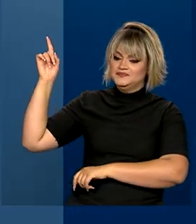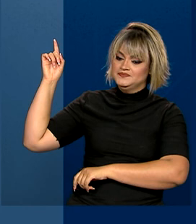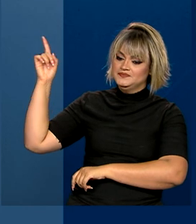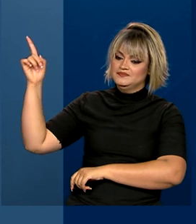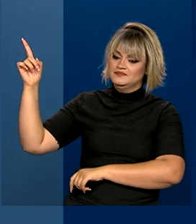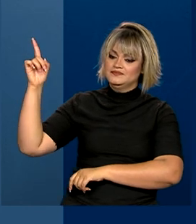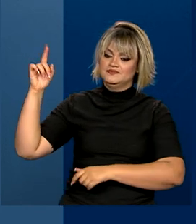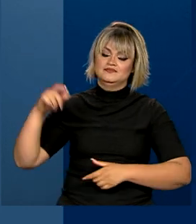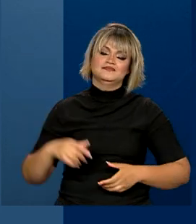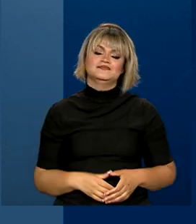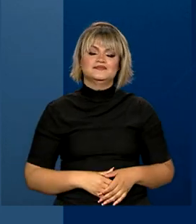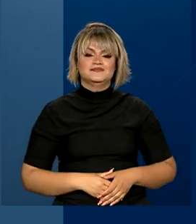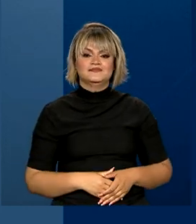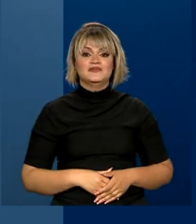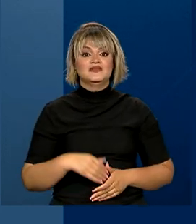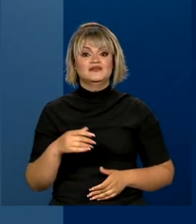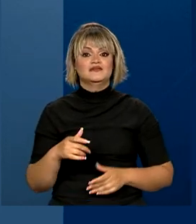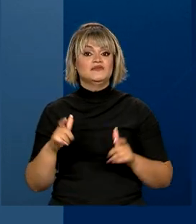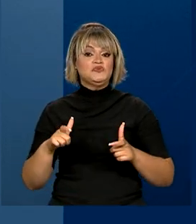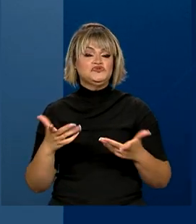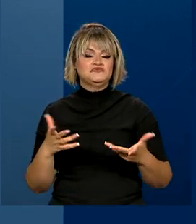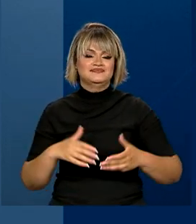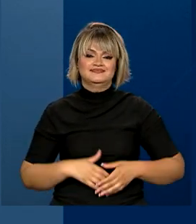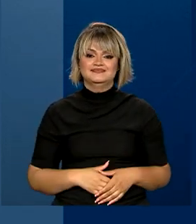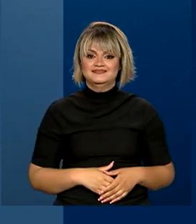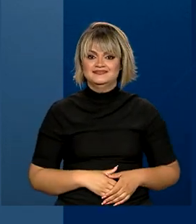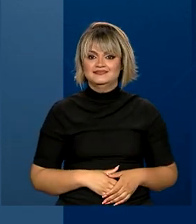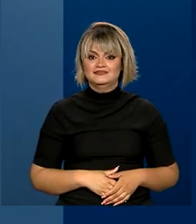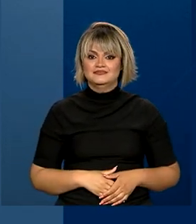.inep.gov.br.participante.